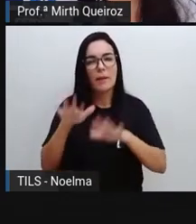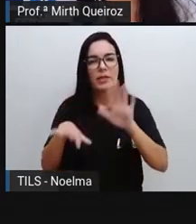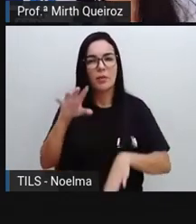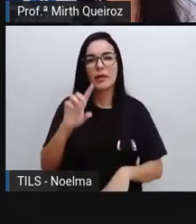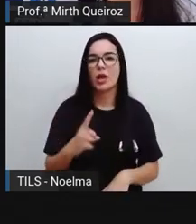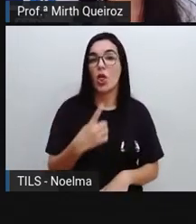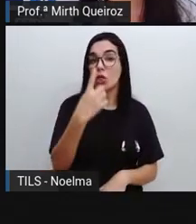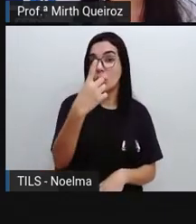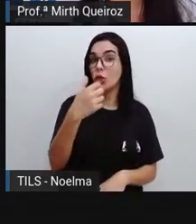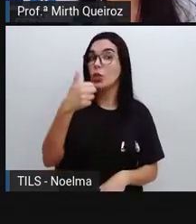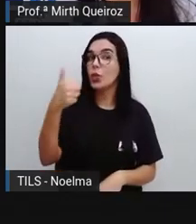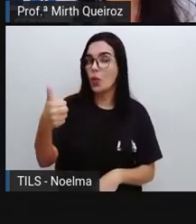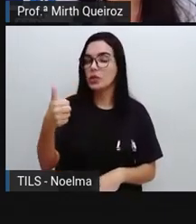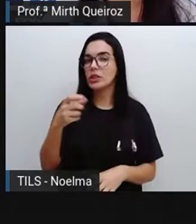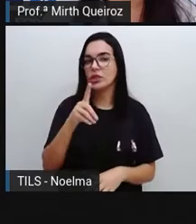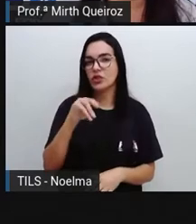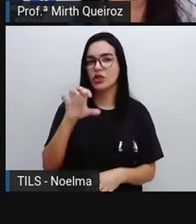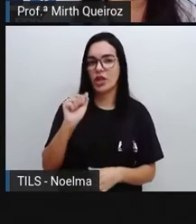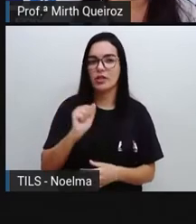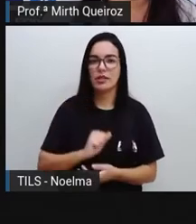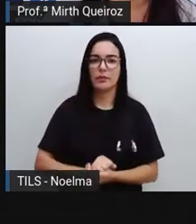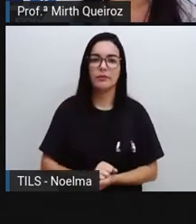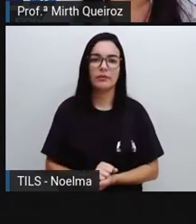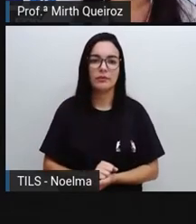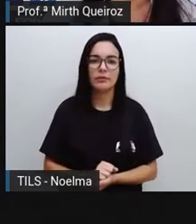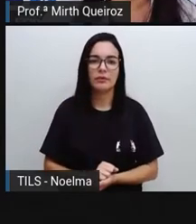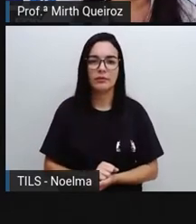menos de 12 a 15 dias.